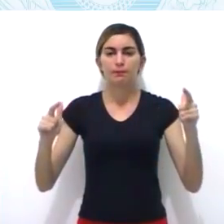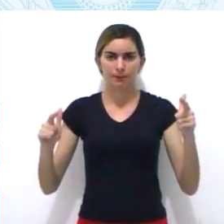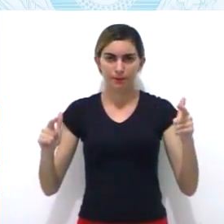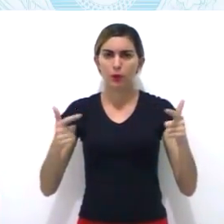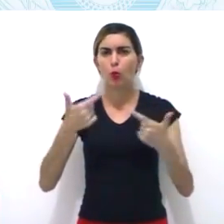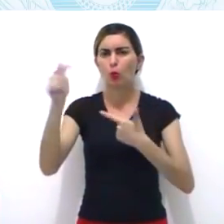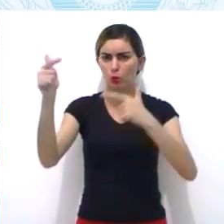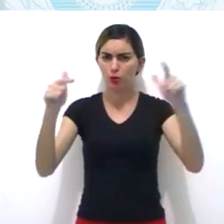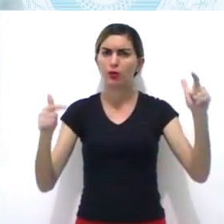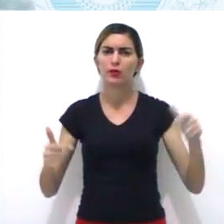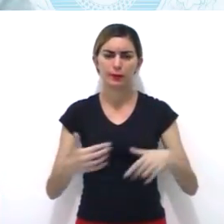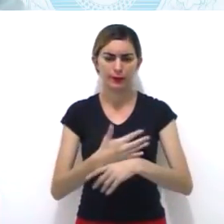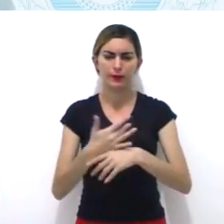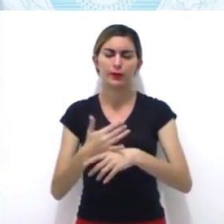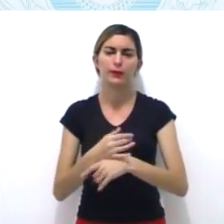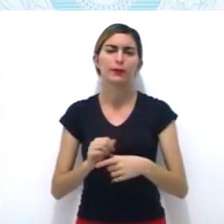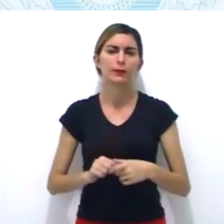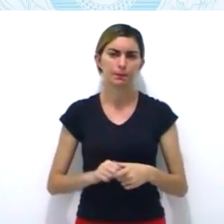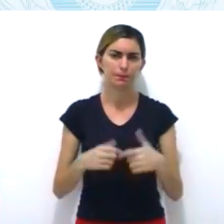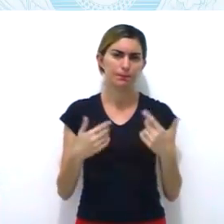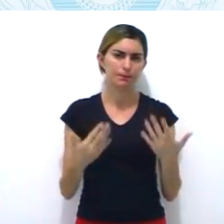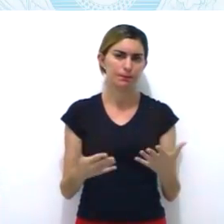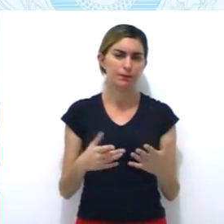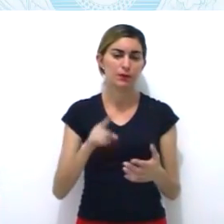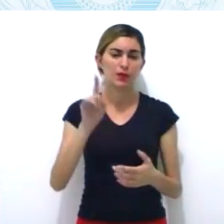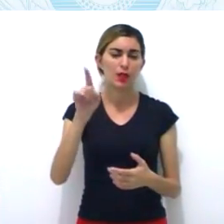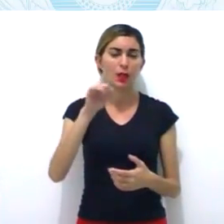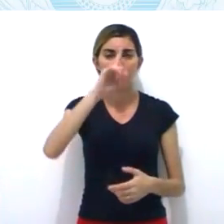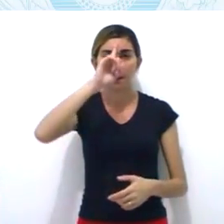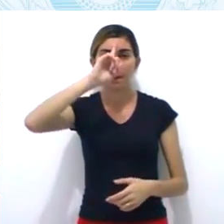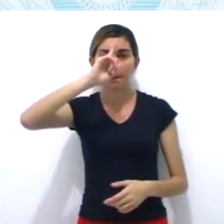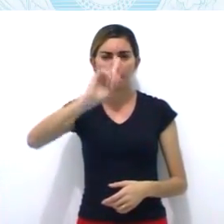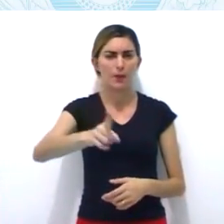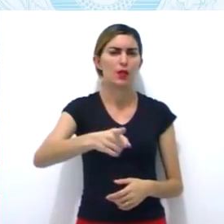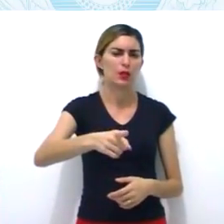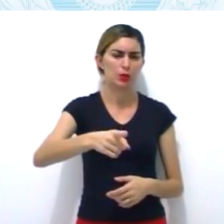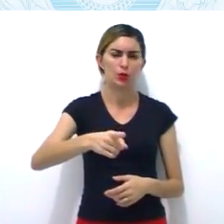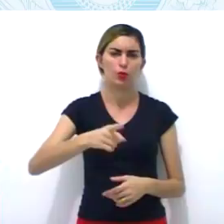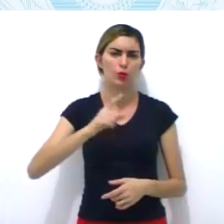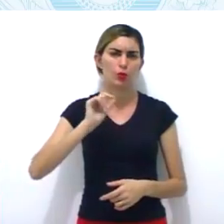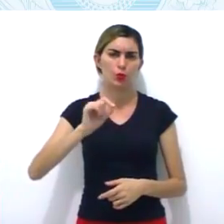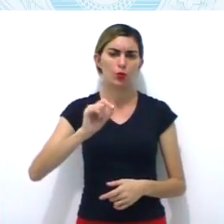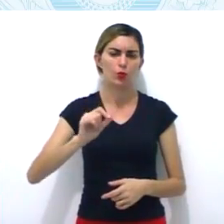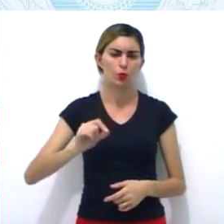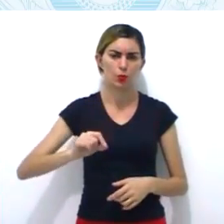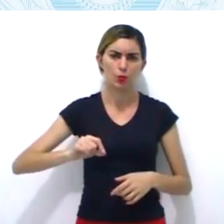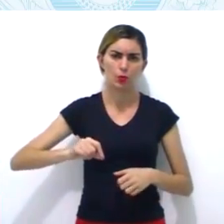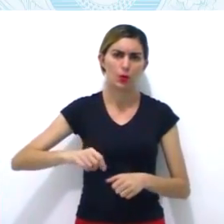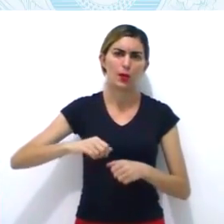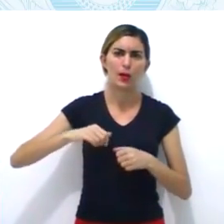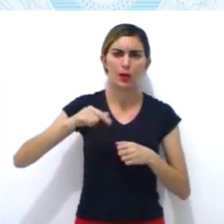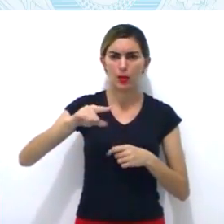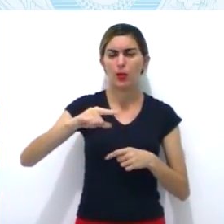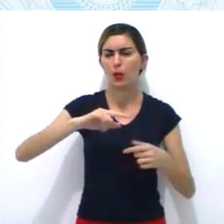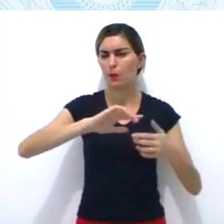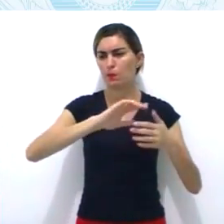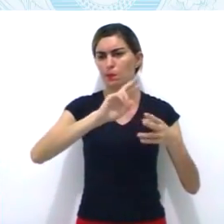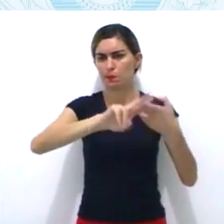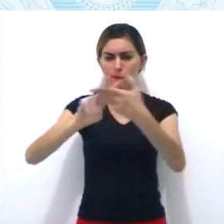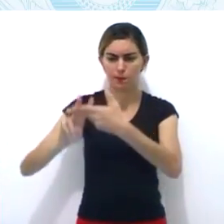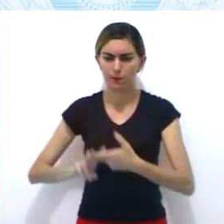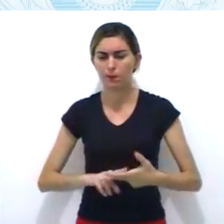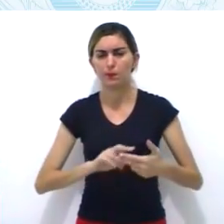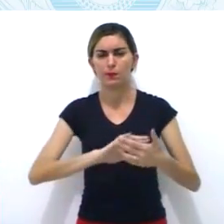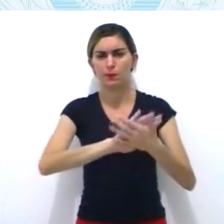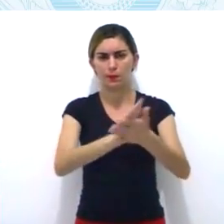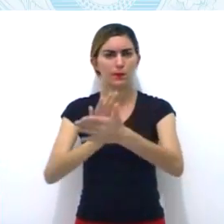infiéis. Então, essas tropas cercaram o Recife e os embates duraram setenta e